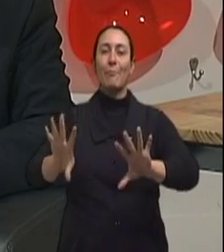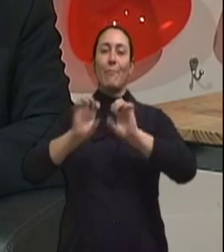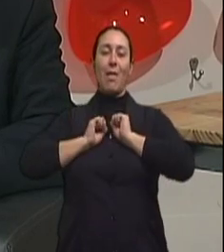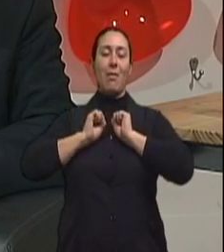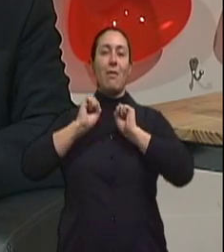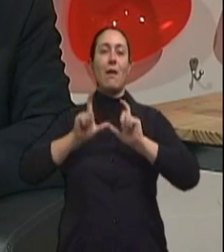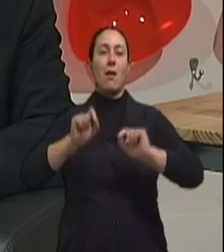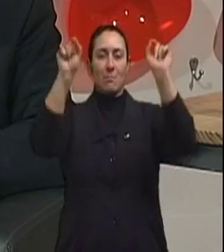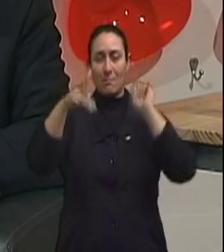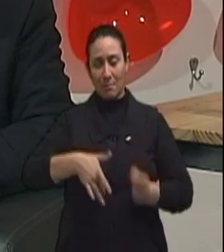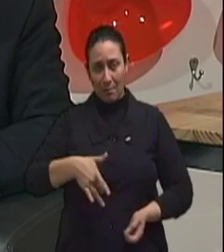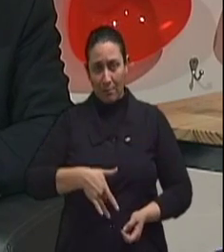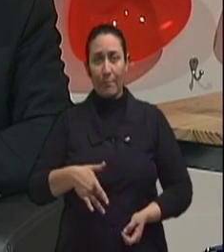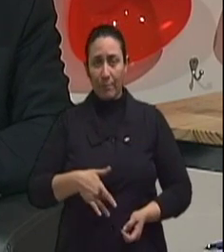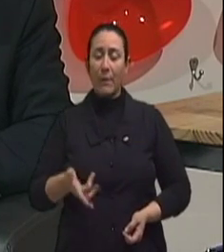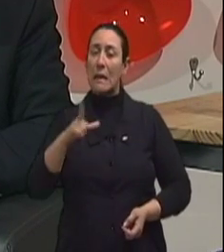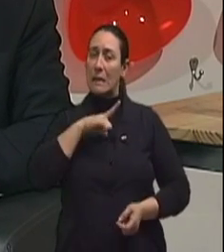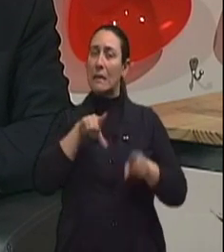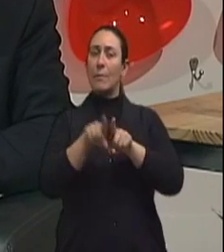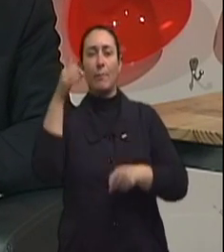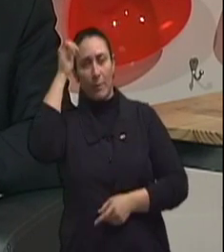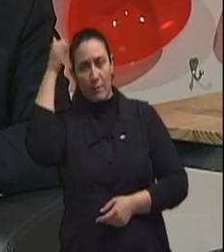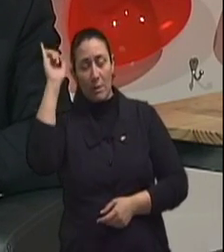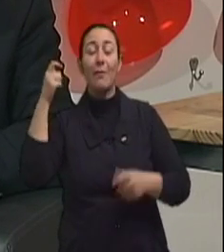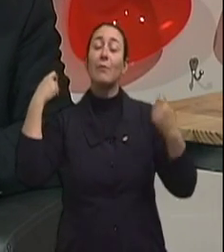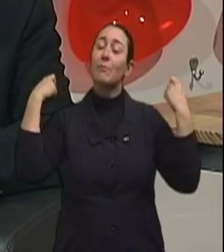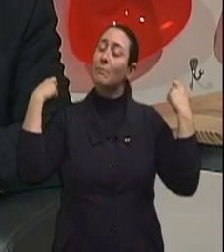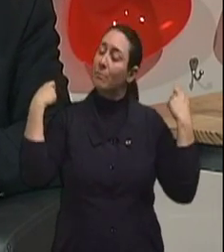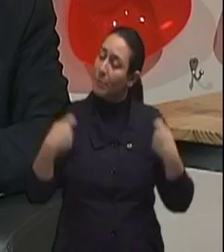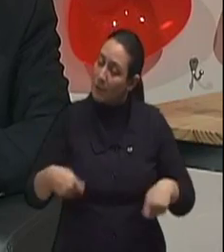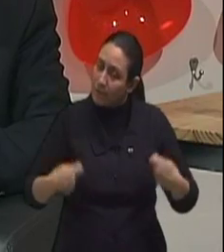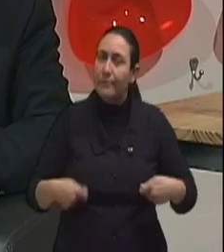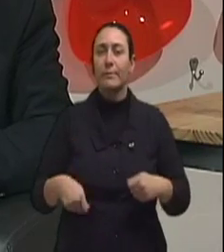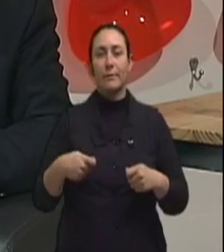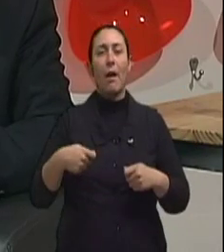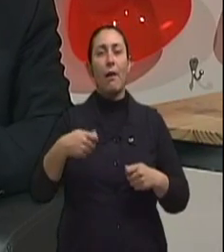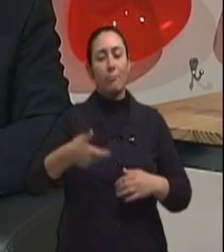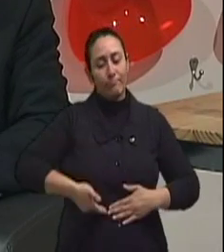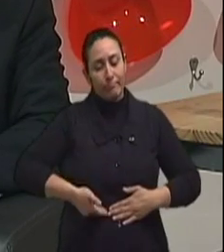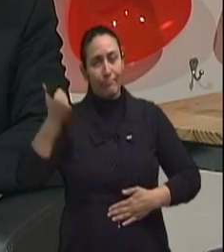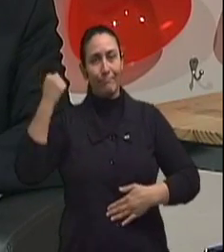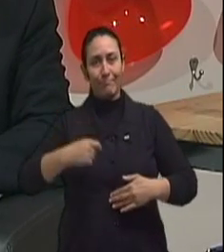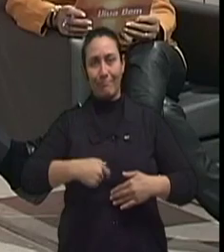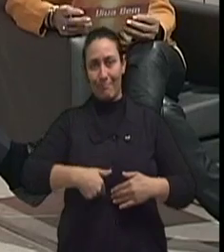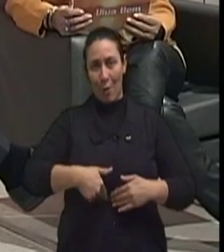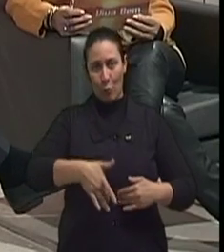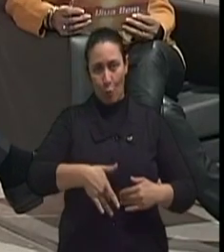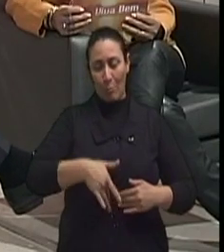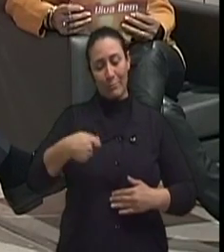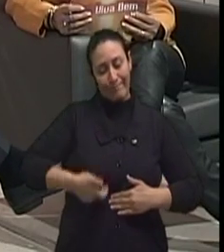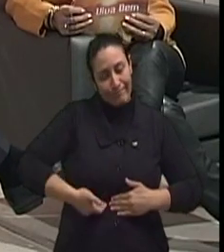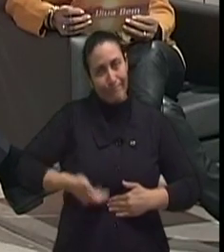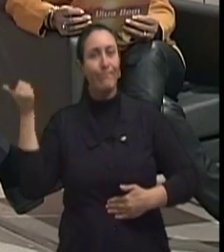prevenção. É necessário a retirada do estômago para prevenir o câncer. Porque eles